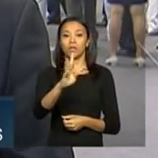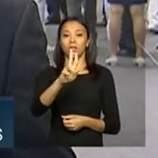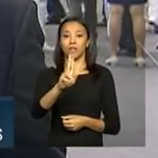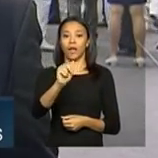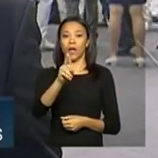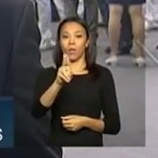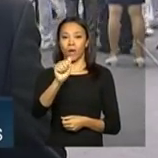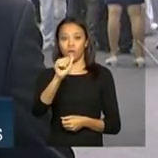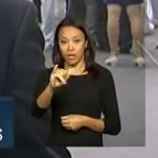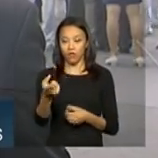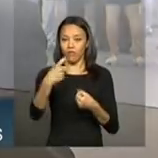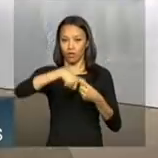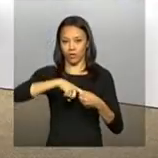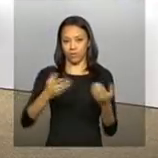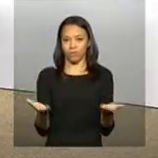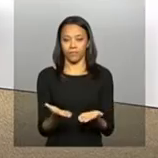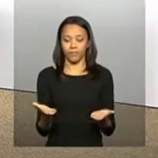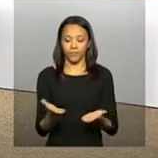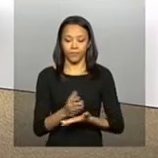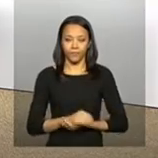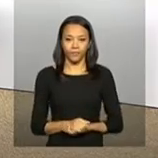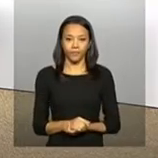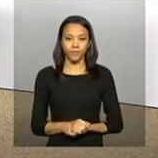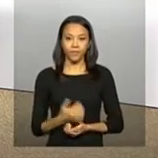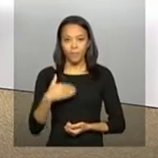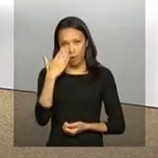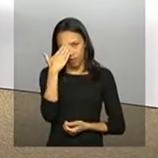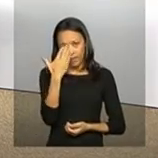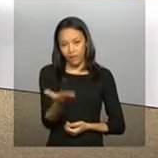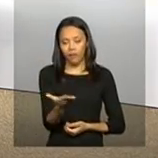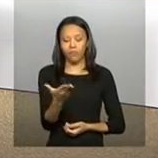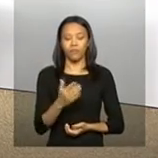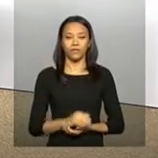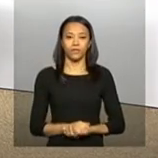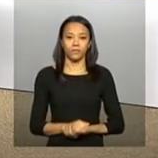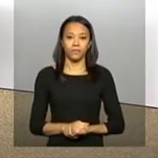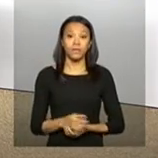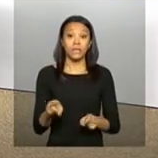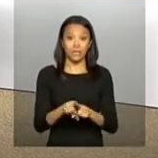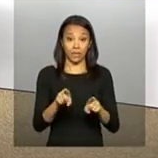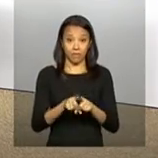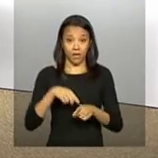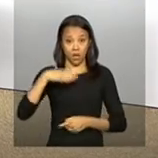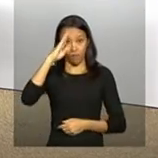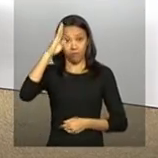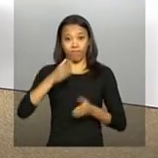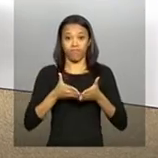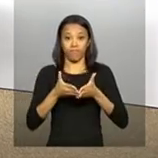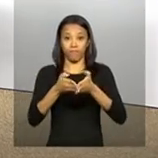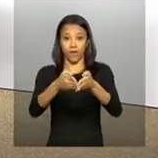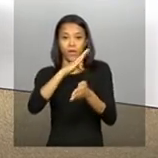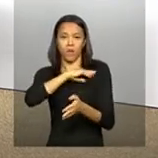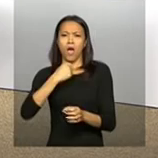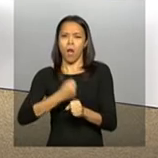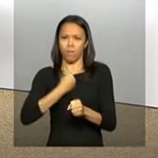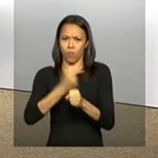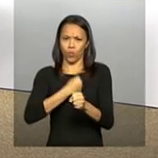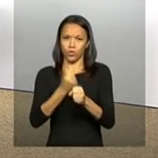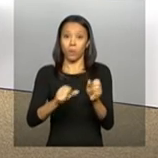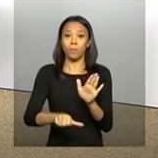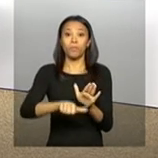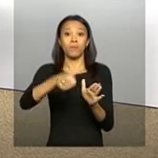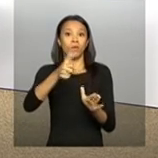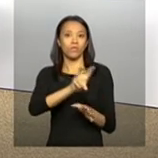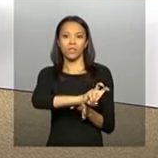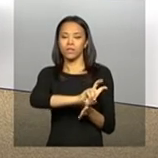Voltamos com você no estúdio, Daniele. Obrigada, Paulo. A Marinha do Brasil avança na construção do primeiro